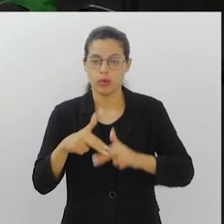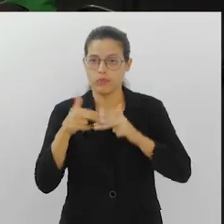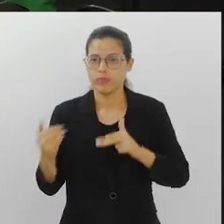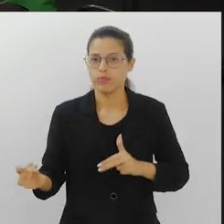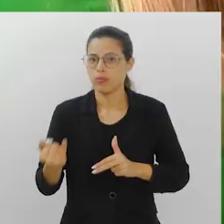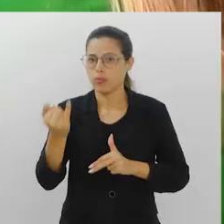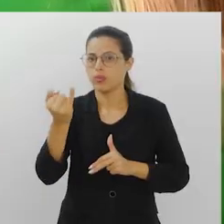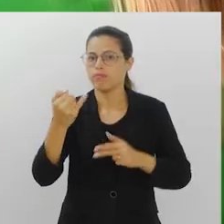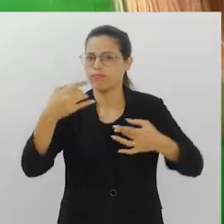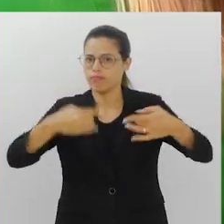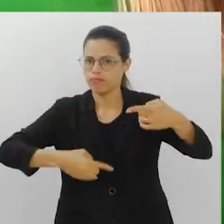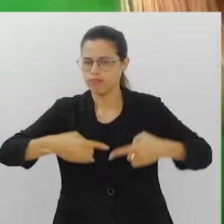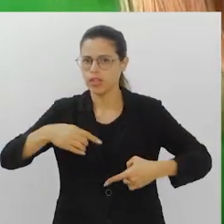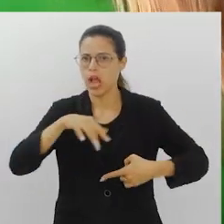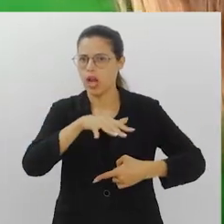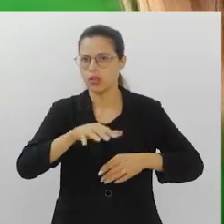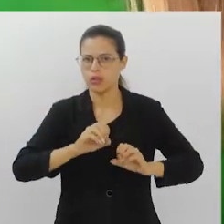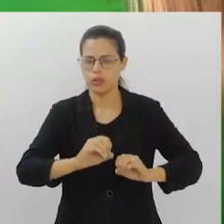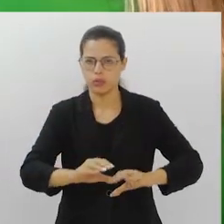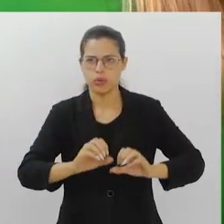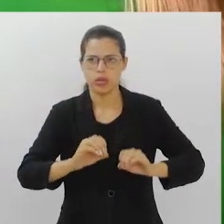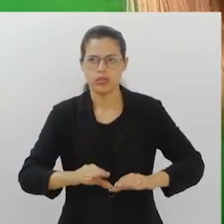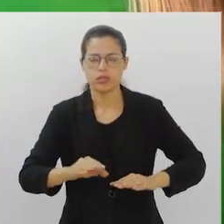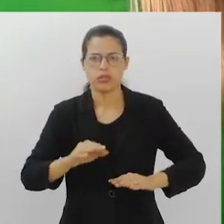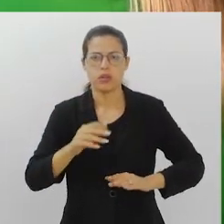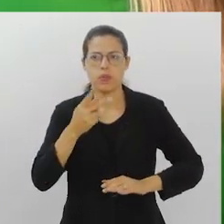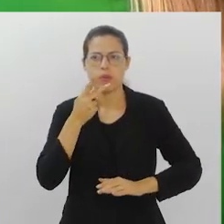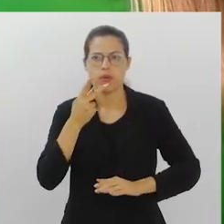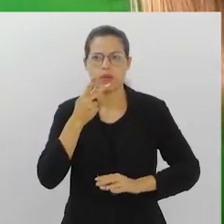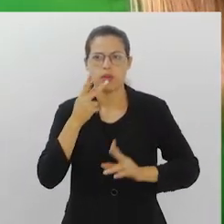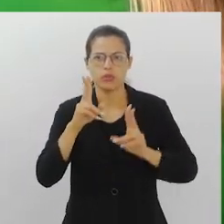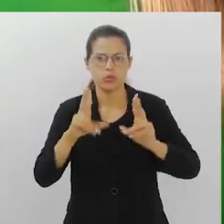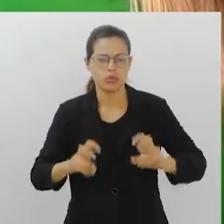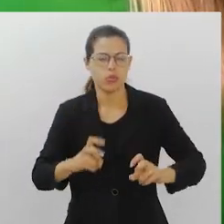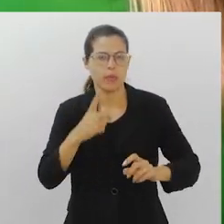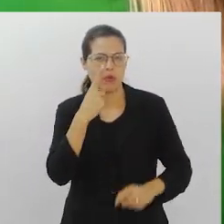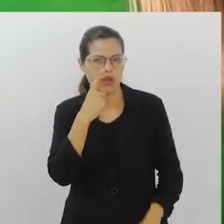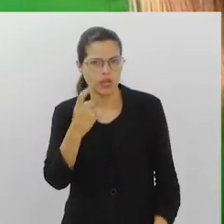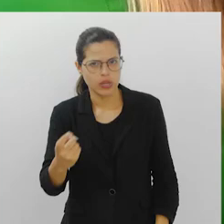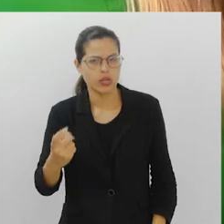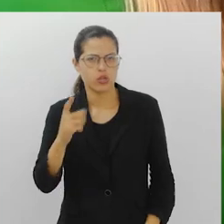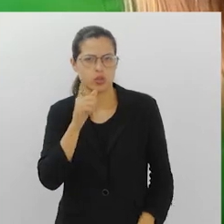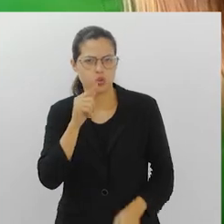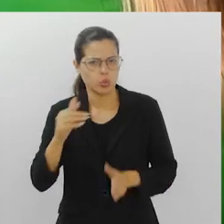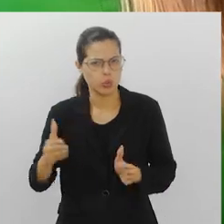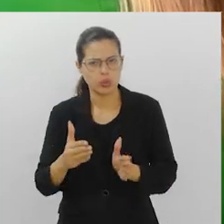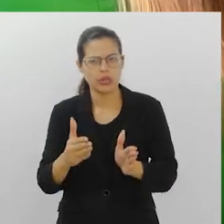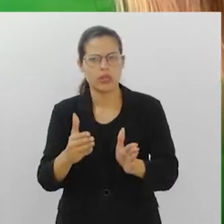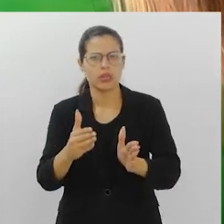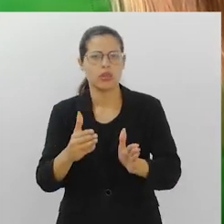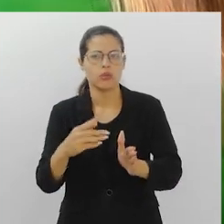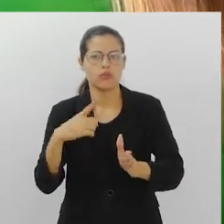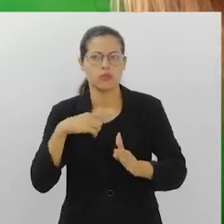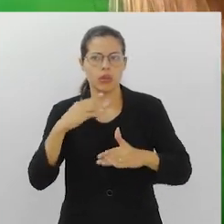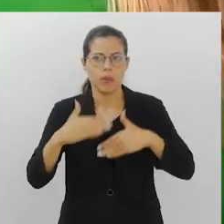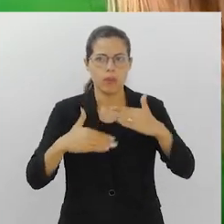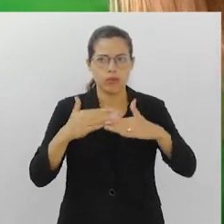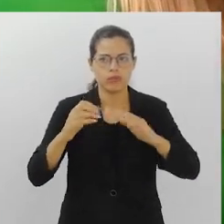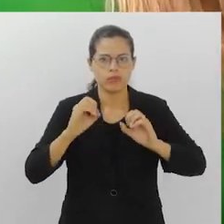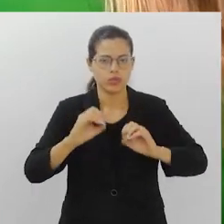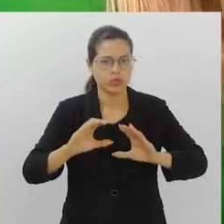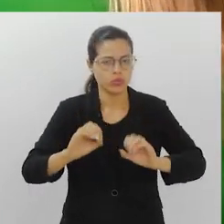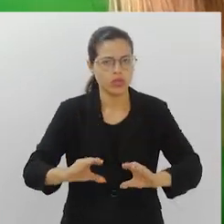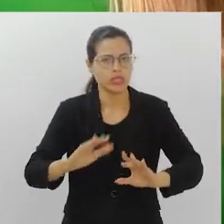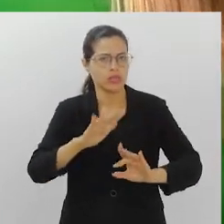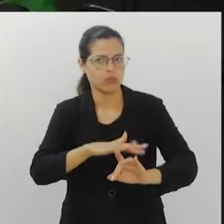a importância de se discutir a questão de educação. A Ju falava agora há pouco da questão do lixo, nos rios, etc. Isso passa por um processo de educação